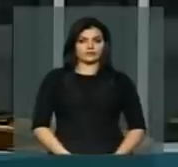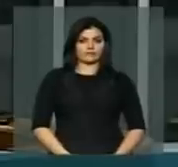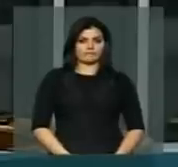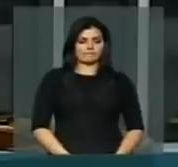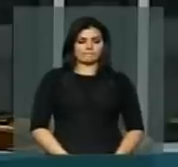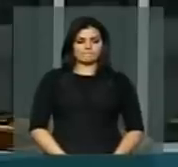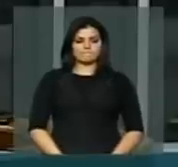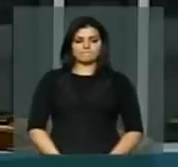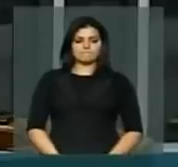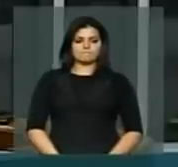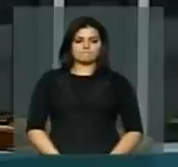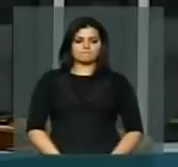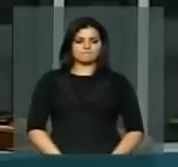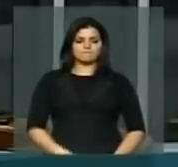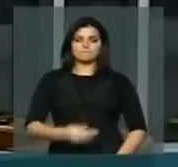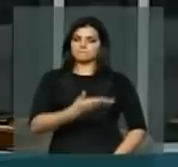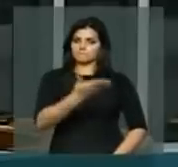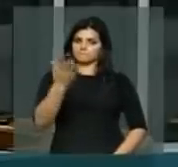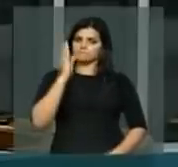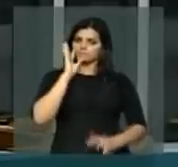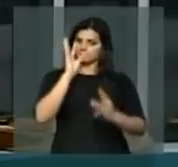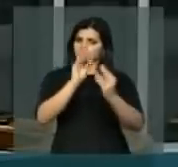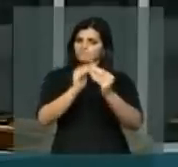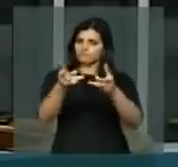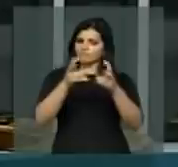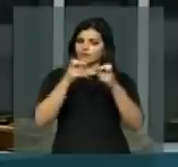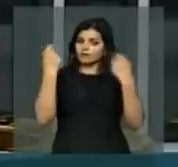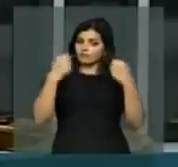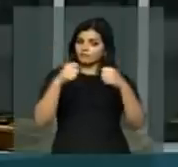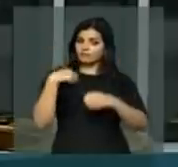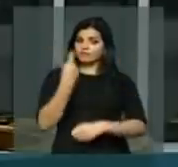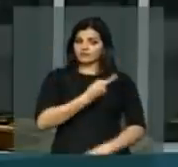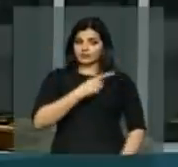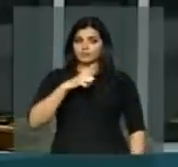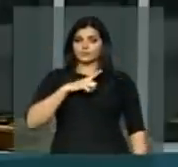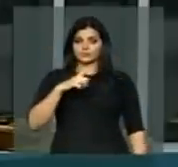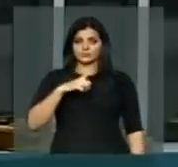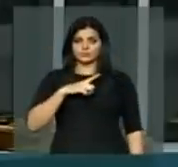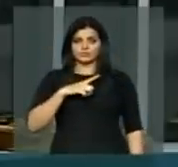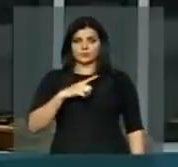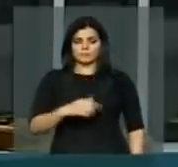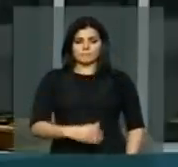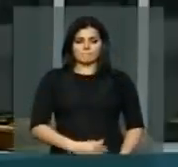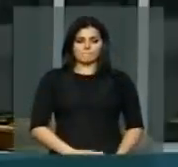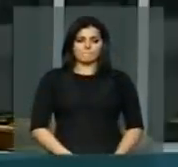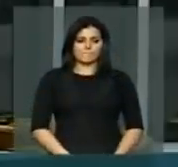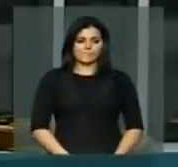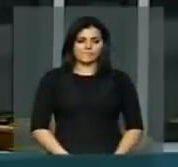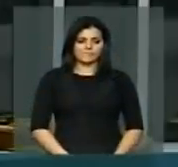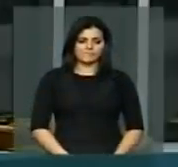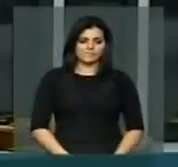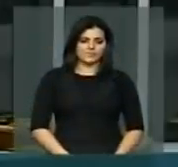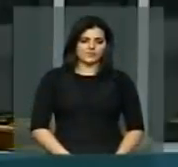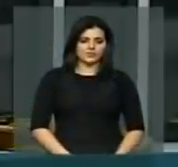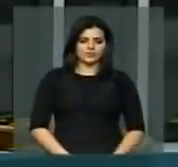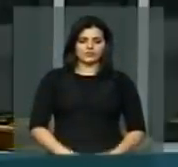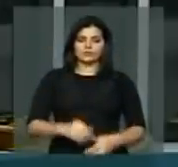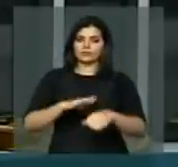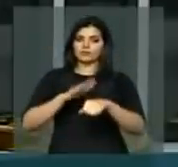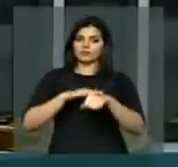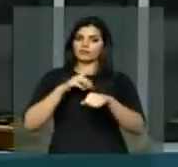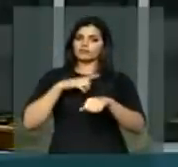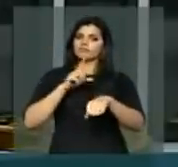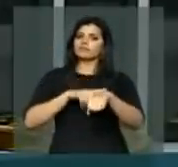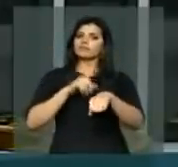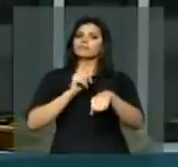vossas excelências percebam a necessidade que nós temos, deputado João Caldas, de estendermos